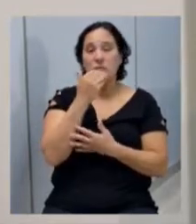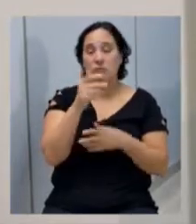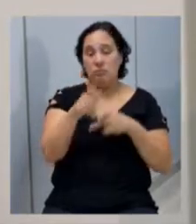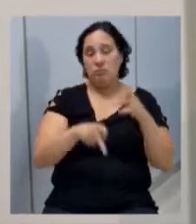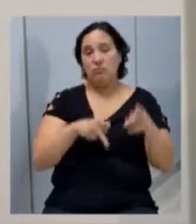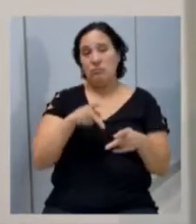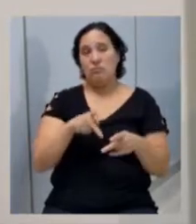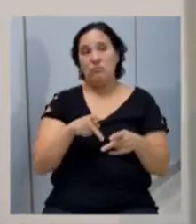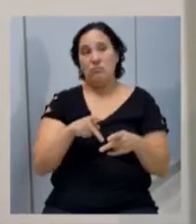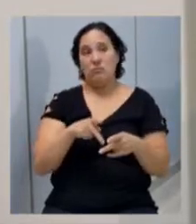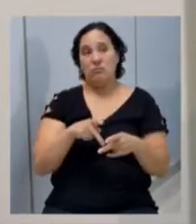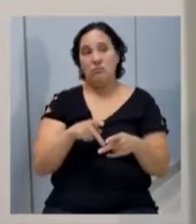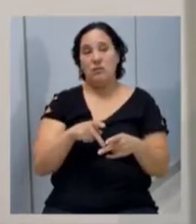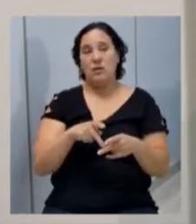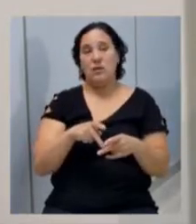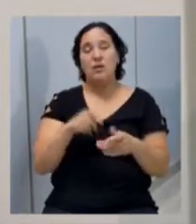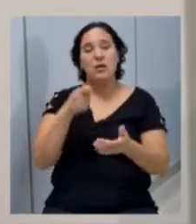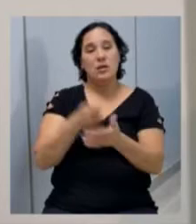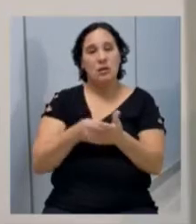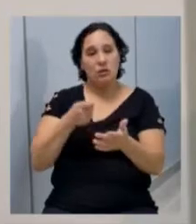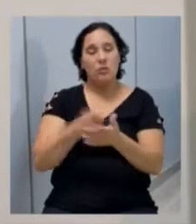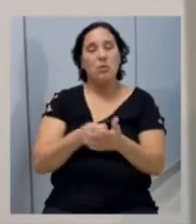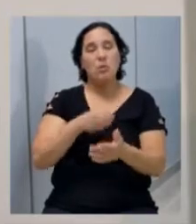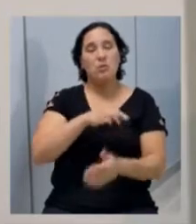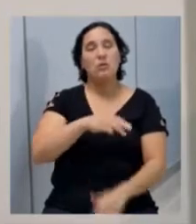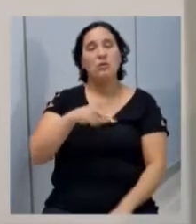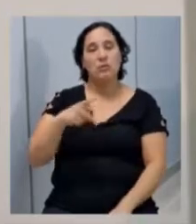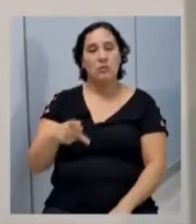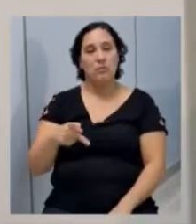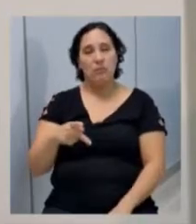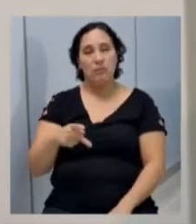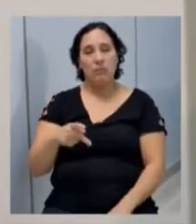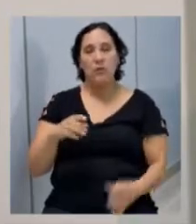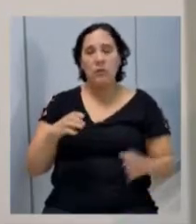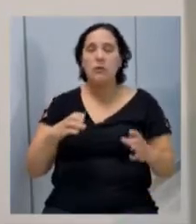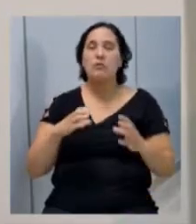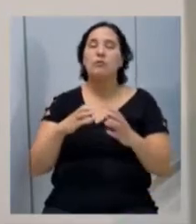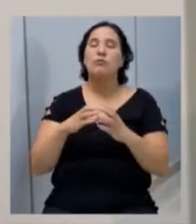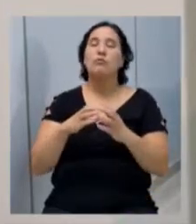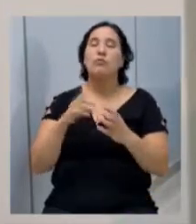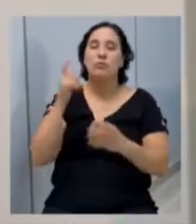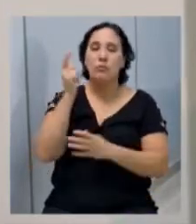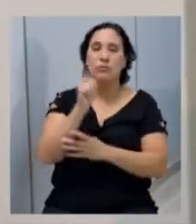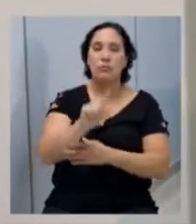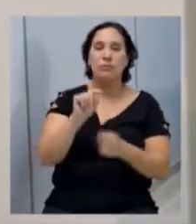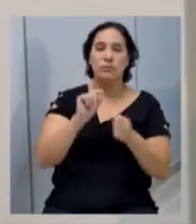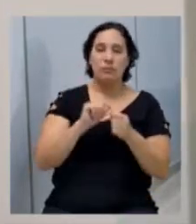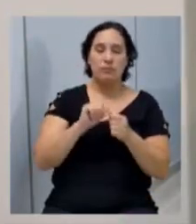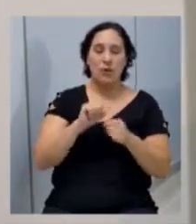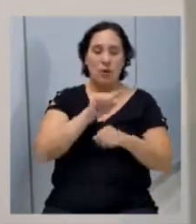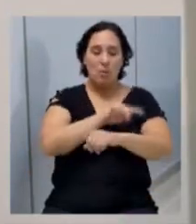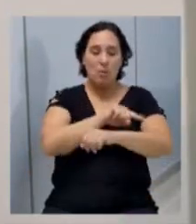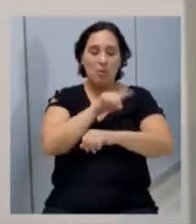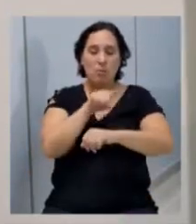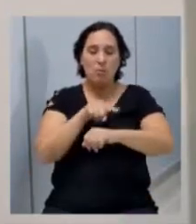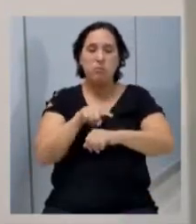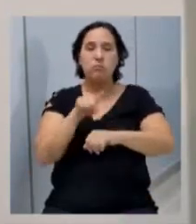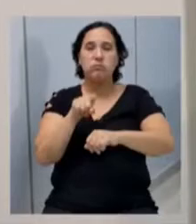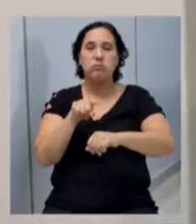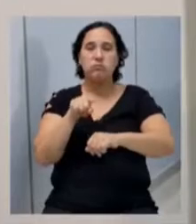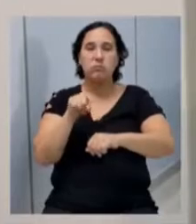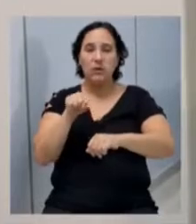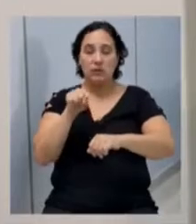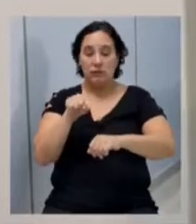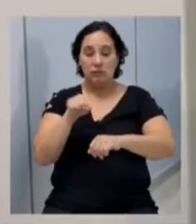população, a vossa senhoria está certa em procurar realmente o Ministério Público para ver se, em conjunto, conseguimos fazer uma lombada nesse